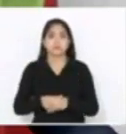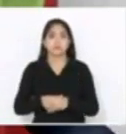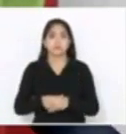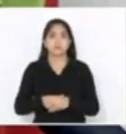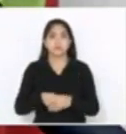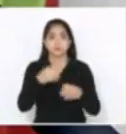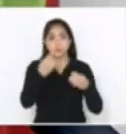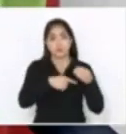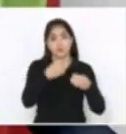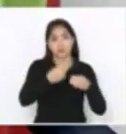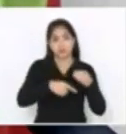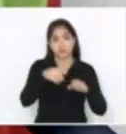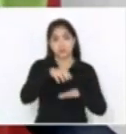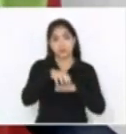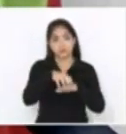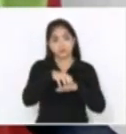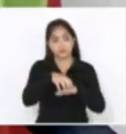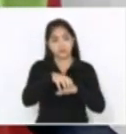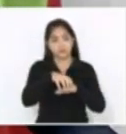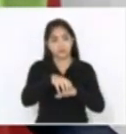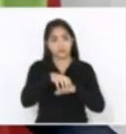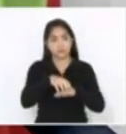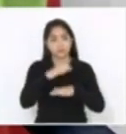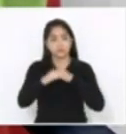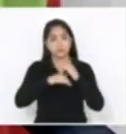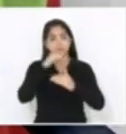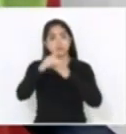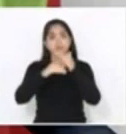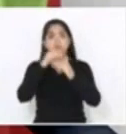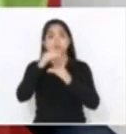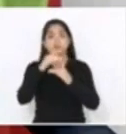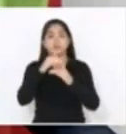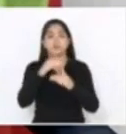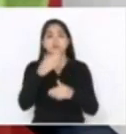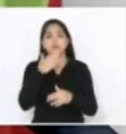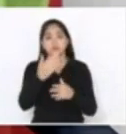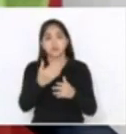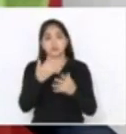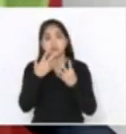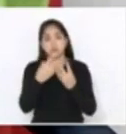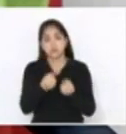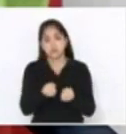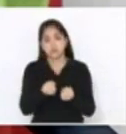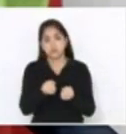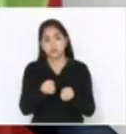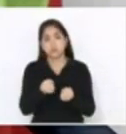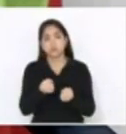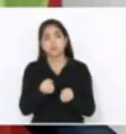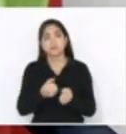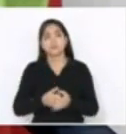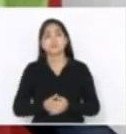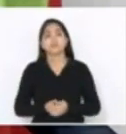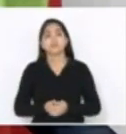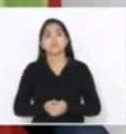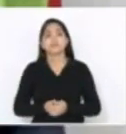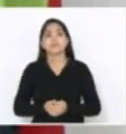transportes e desenvolvimento urbano extraordinária, a gente atendeu o apelo por preocupação com esse